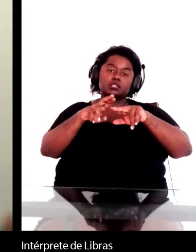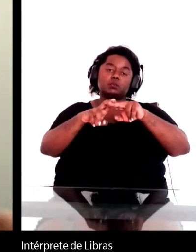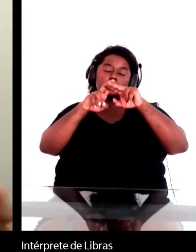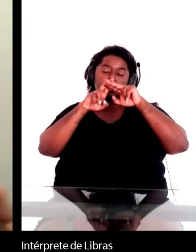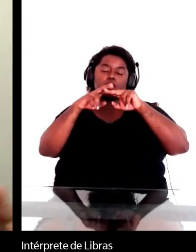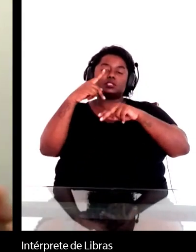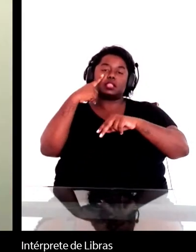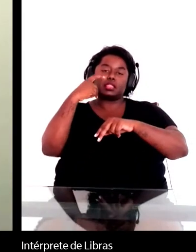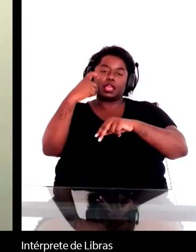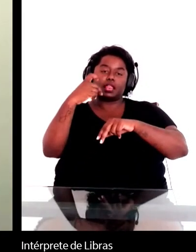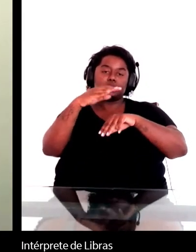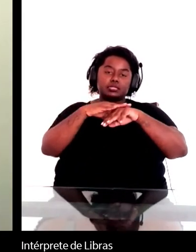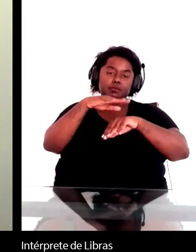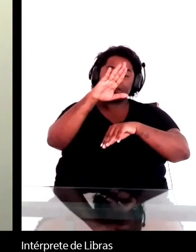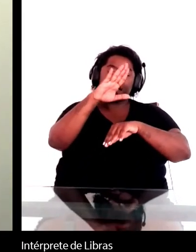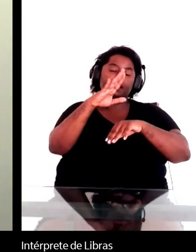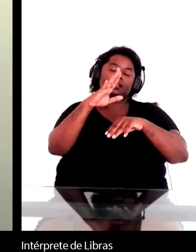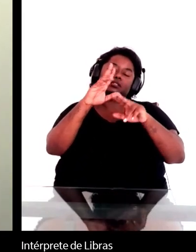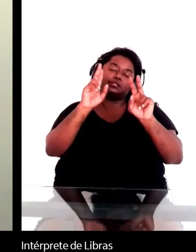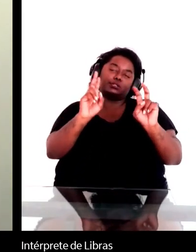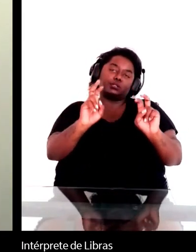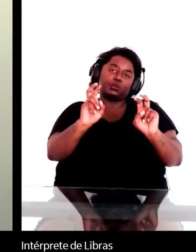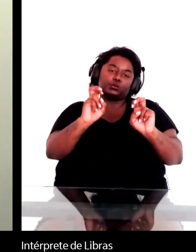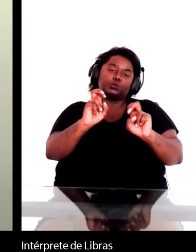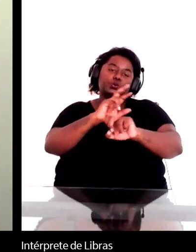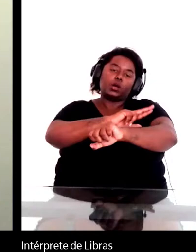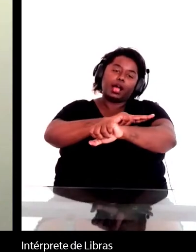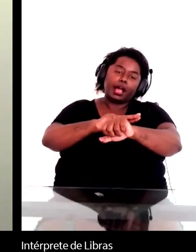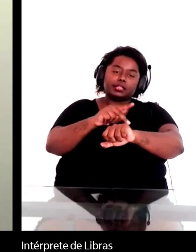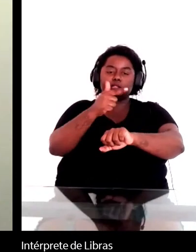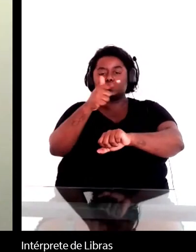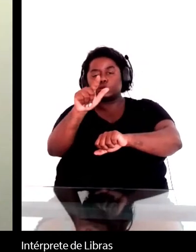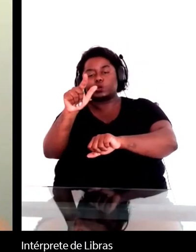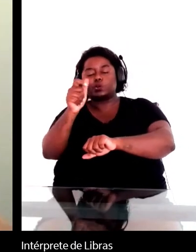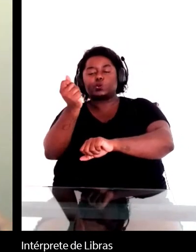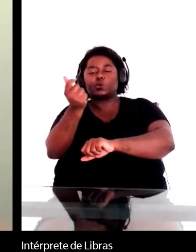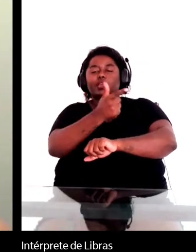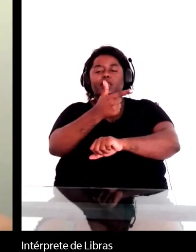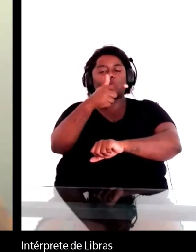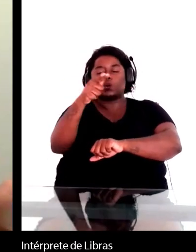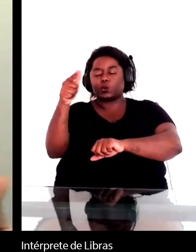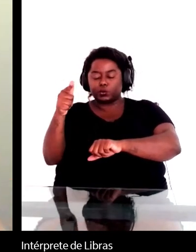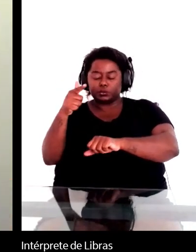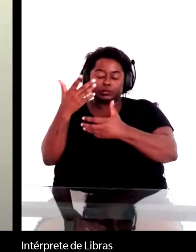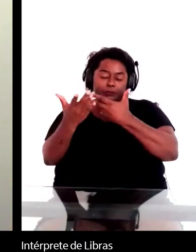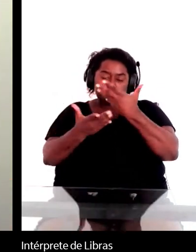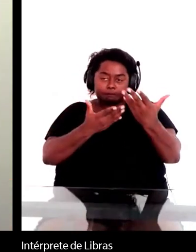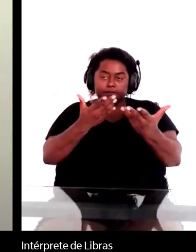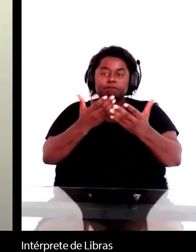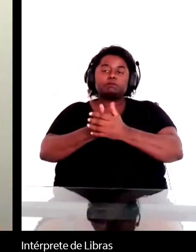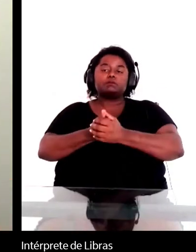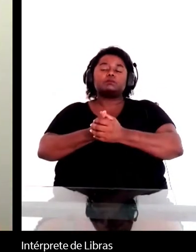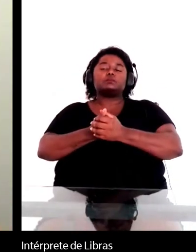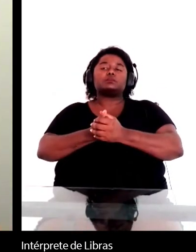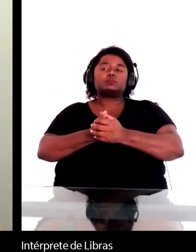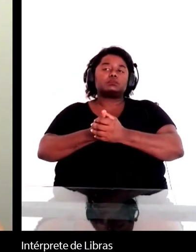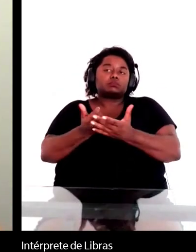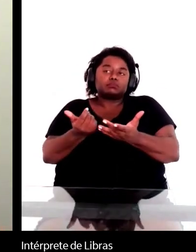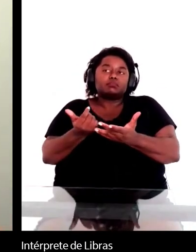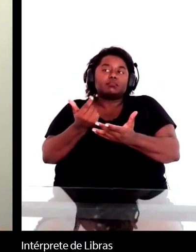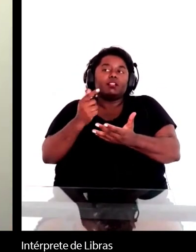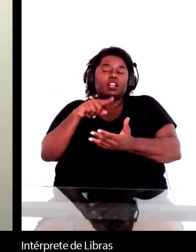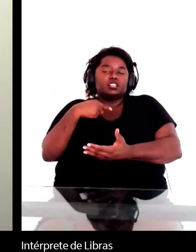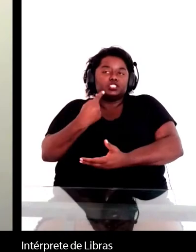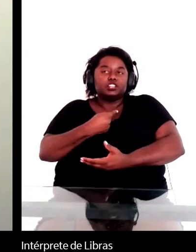por questões de raça sobretudo então não fecha eu acho que só é uma onda e que nós vemos